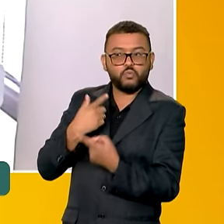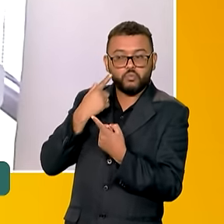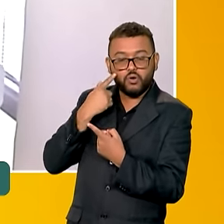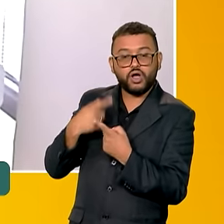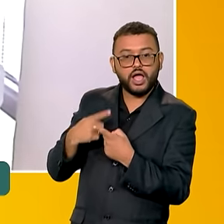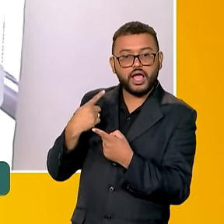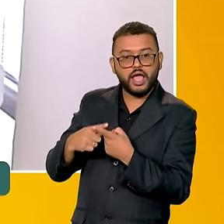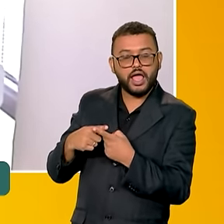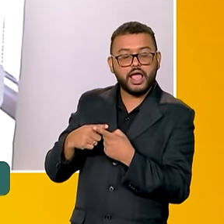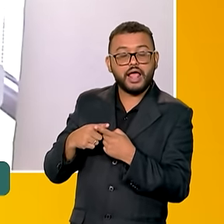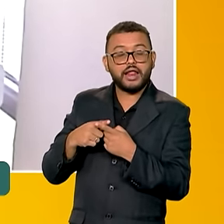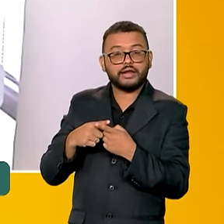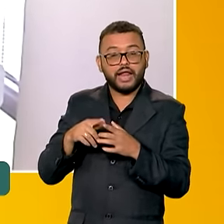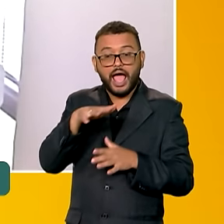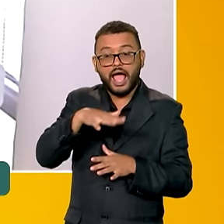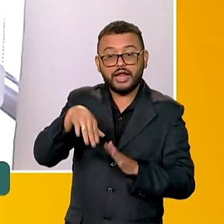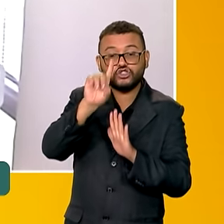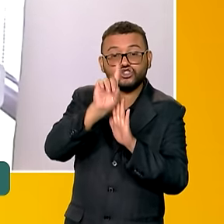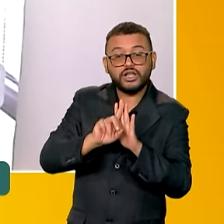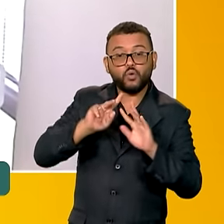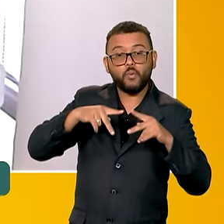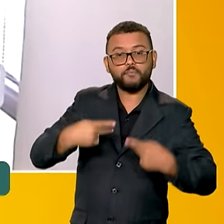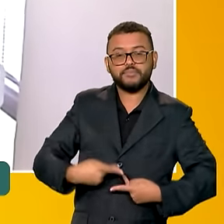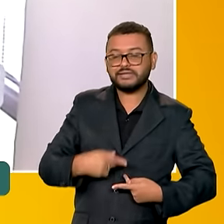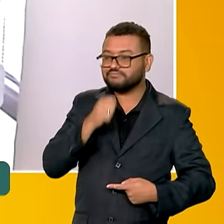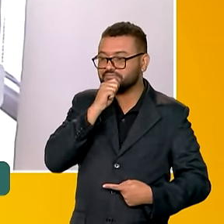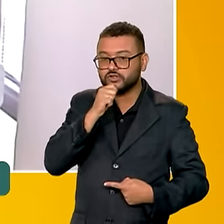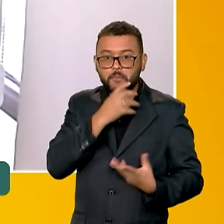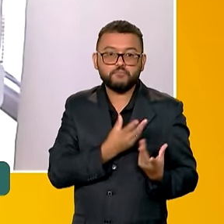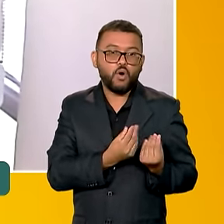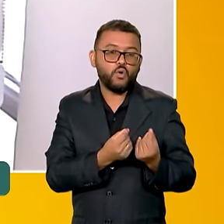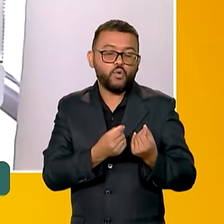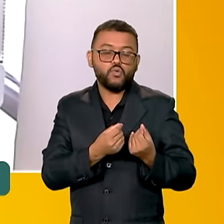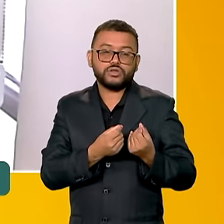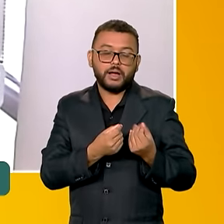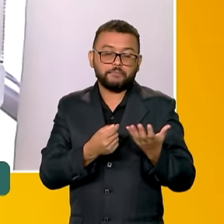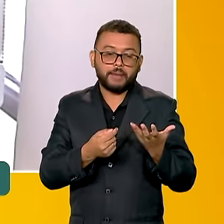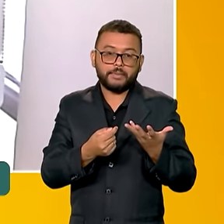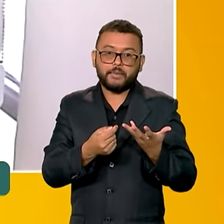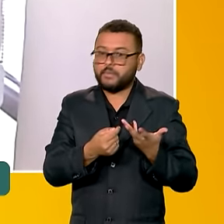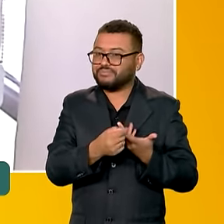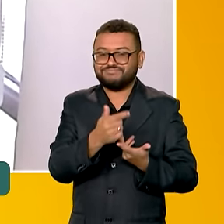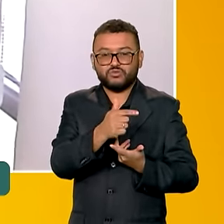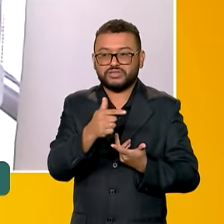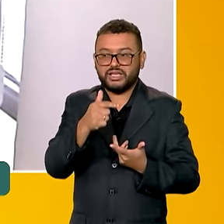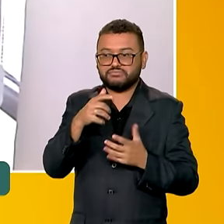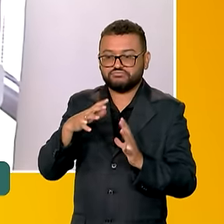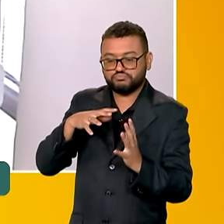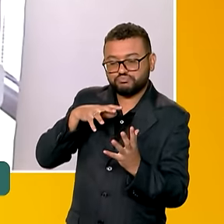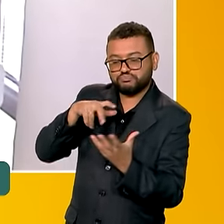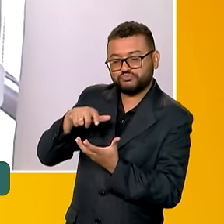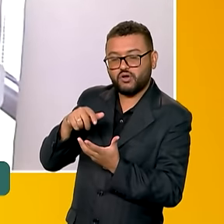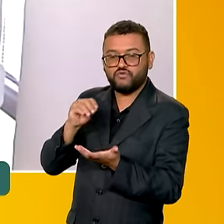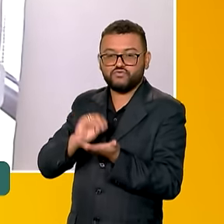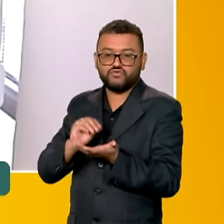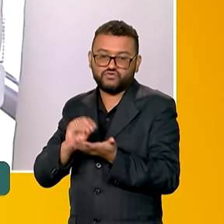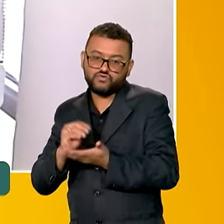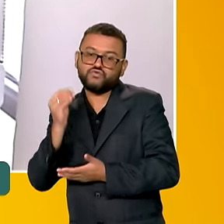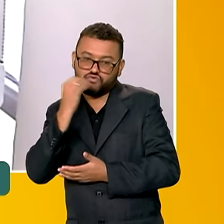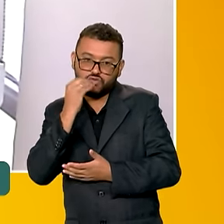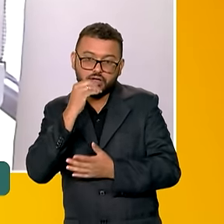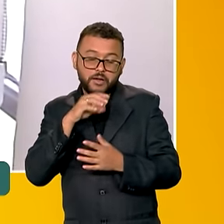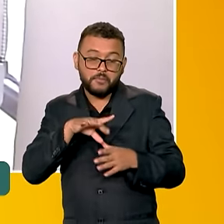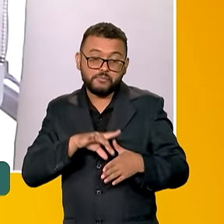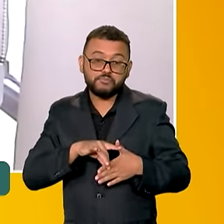na área de direitos humanos ainda são poucas iniciativas desse tipo ao redor do mundo. E também houve um